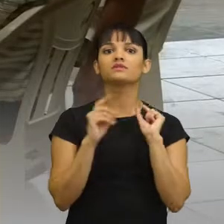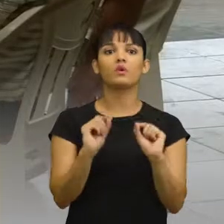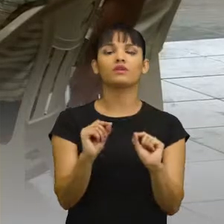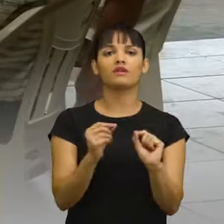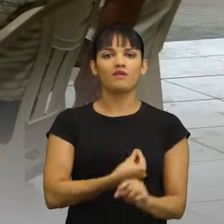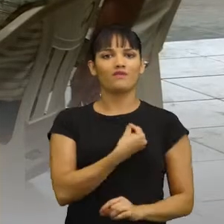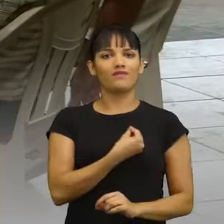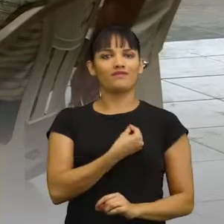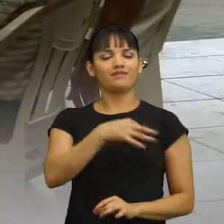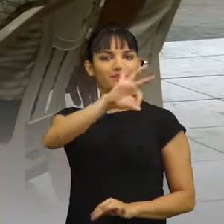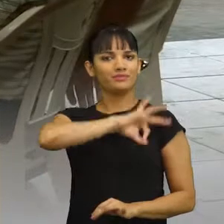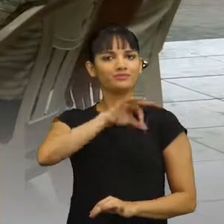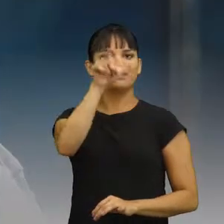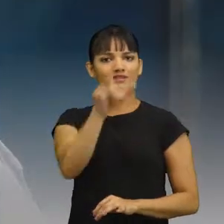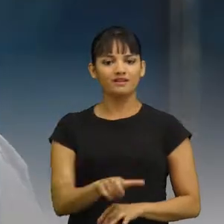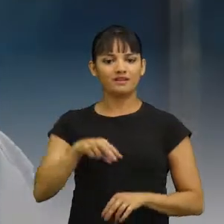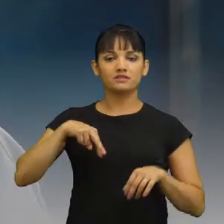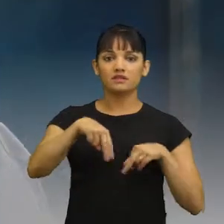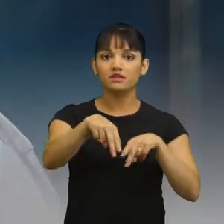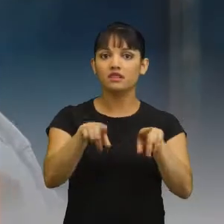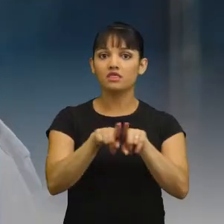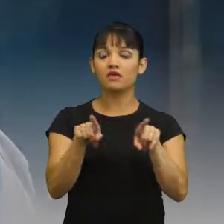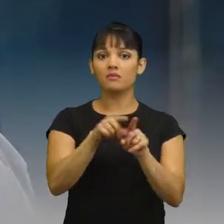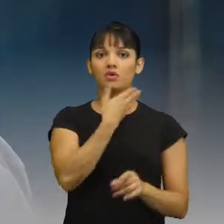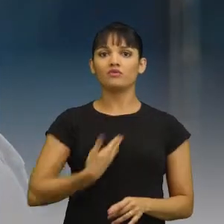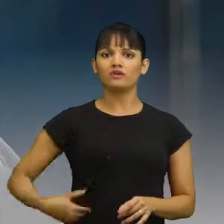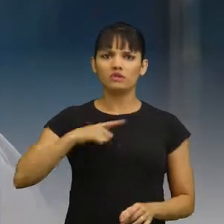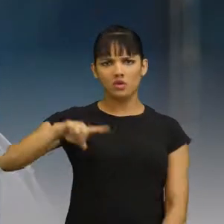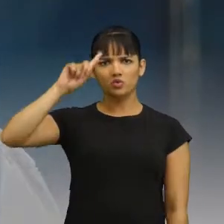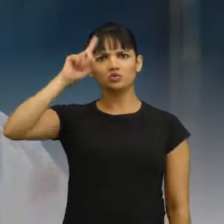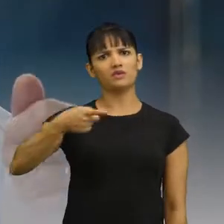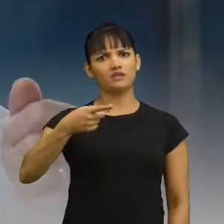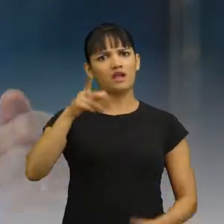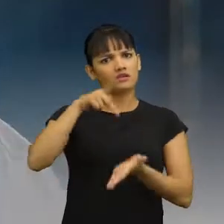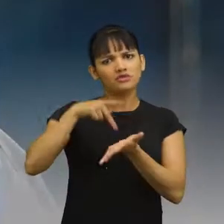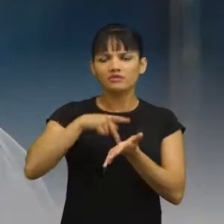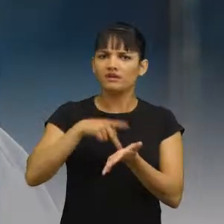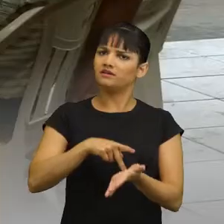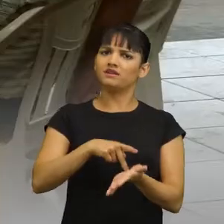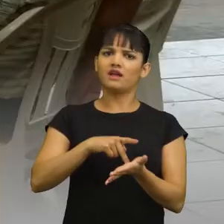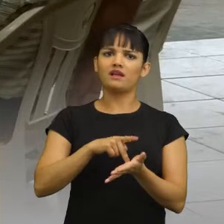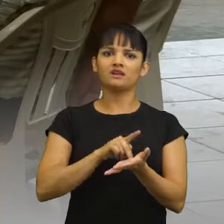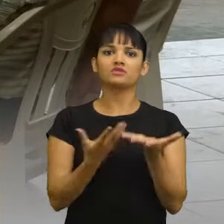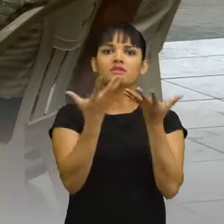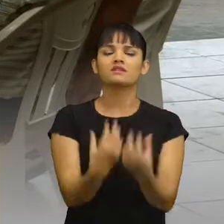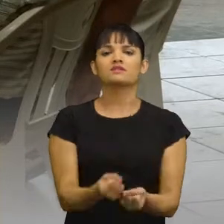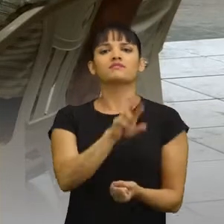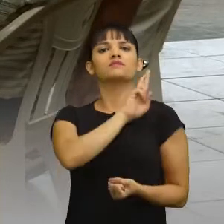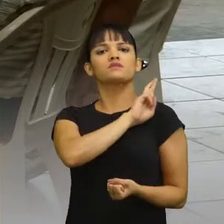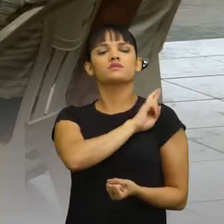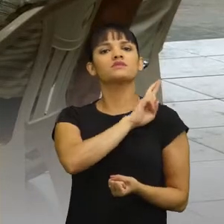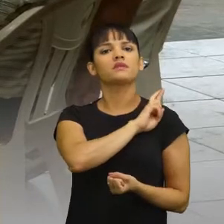presença da polícia nas ruas e um governador que tenha autoridade, um governador que tenha comando, que traga para si a